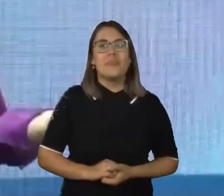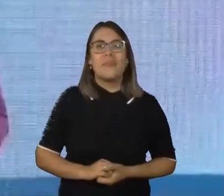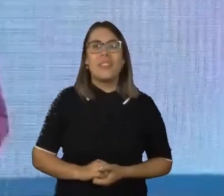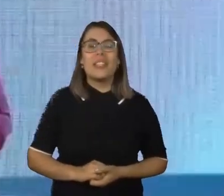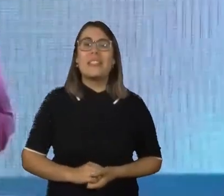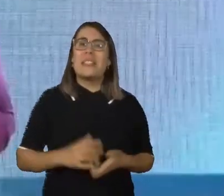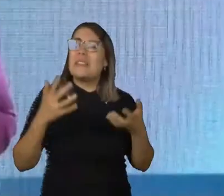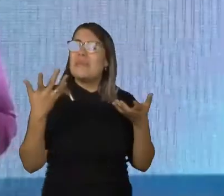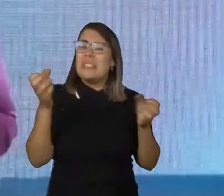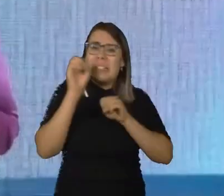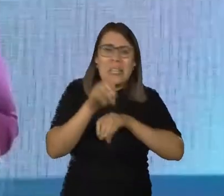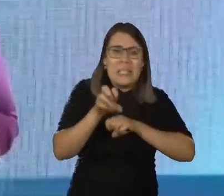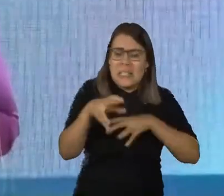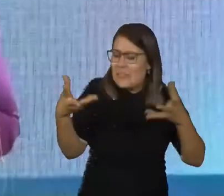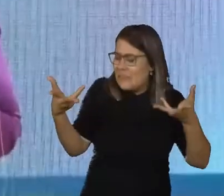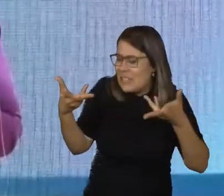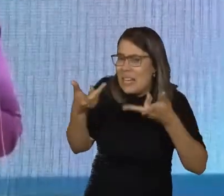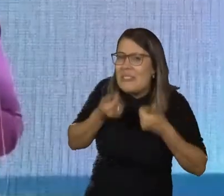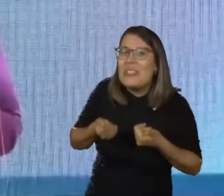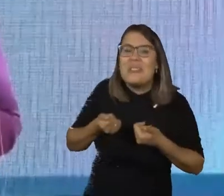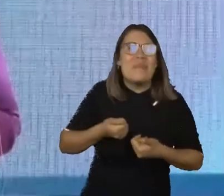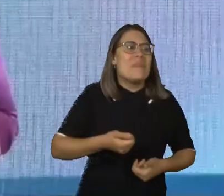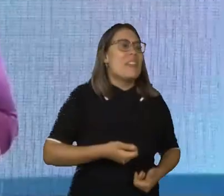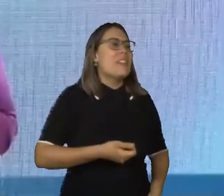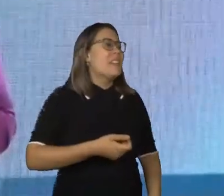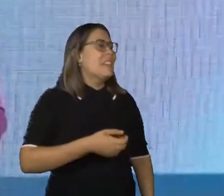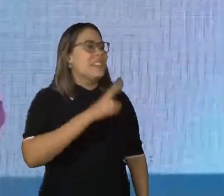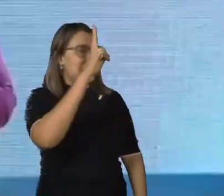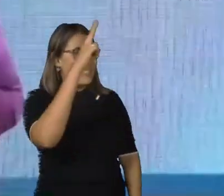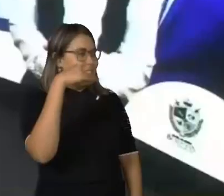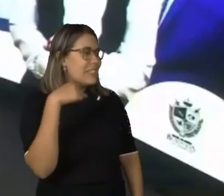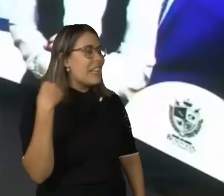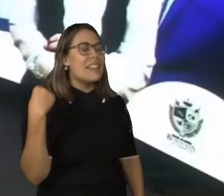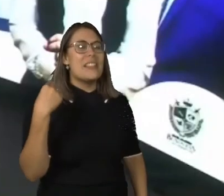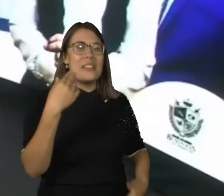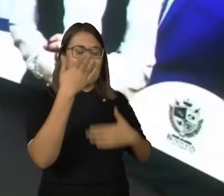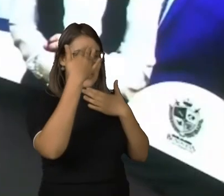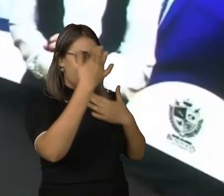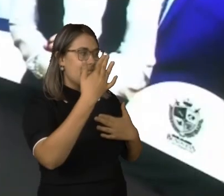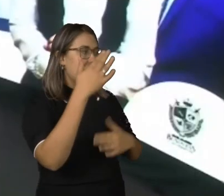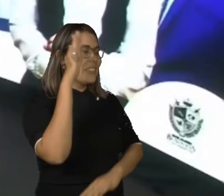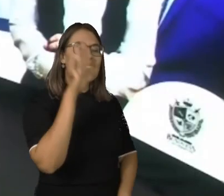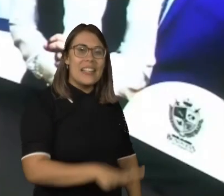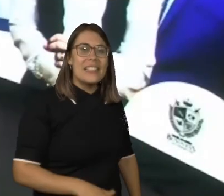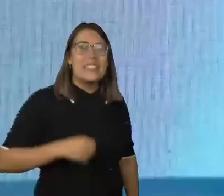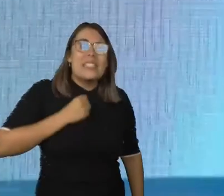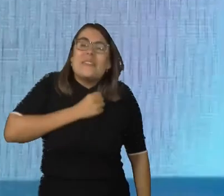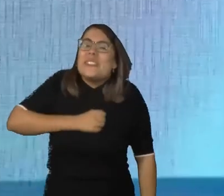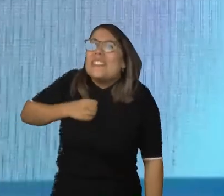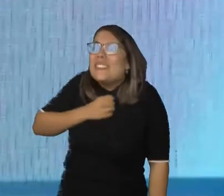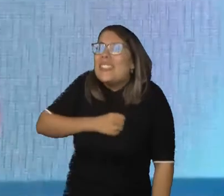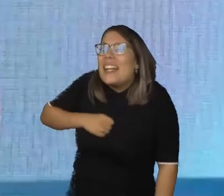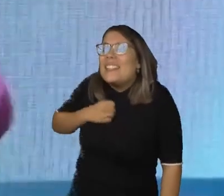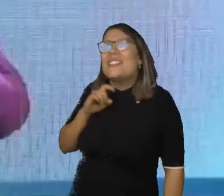Que aula maravilhosa, hein, Juliana? Nossa senhora. Tânia, boa tarde. Eu queria dizer uma coisa. Estamos com saudade de voltar para a sala.